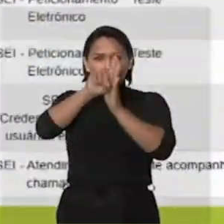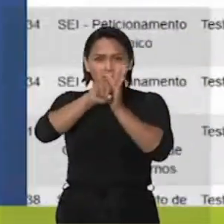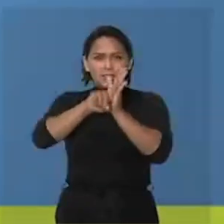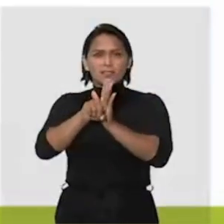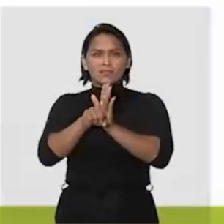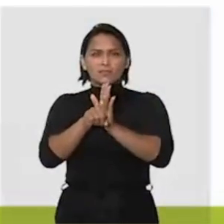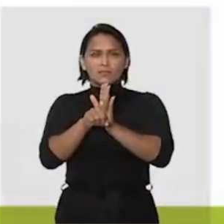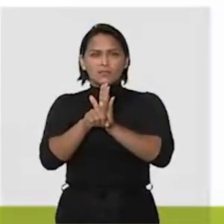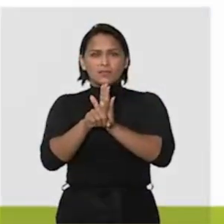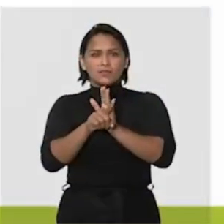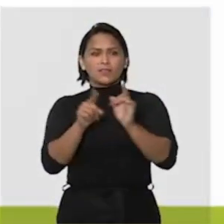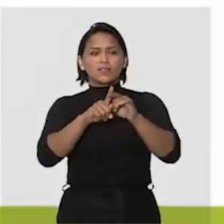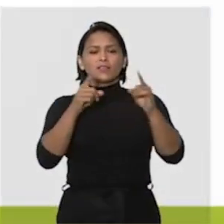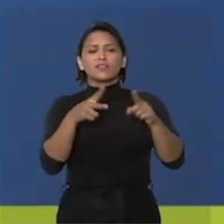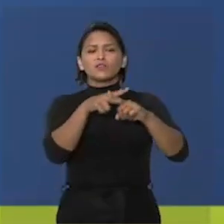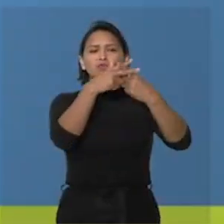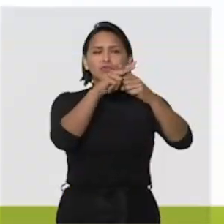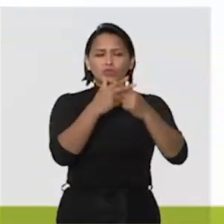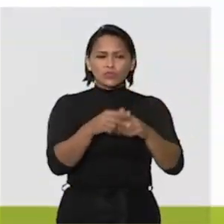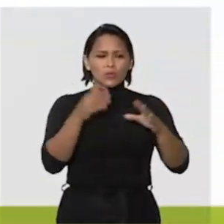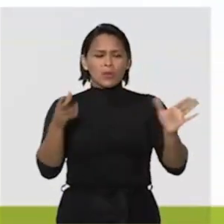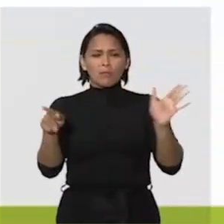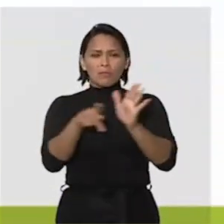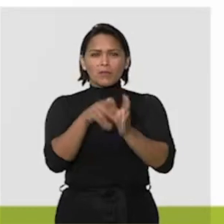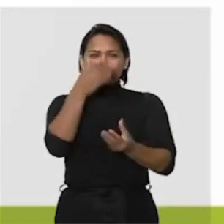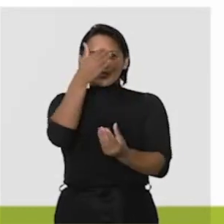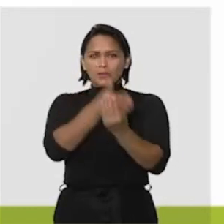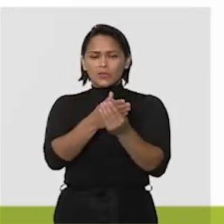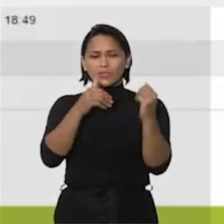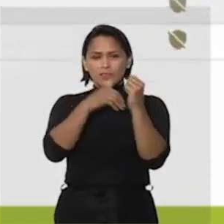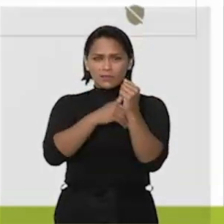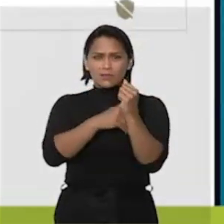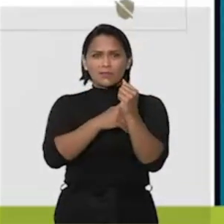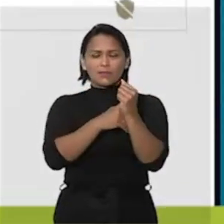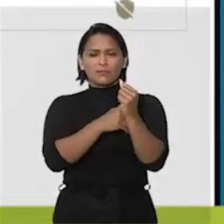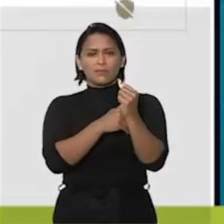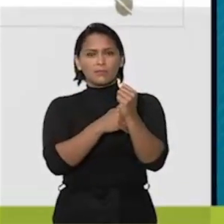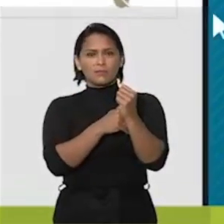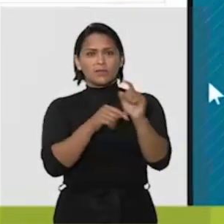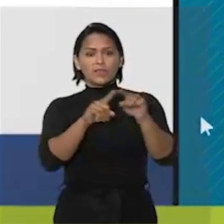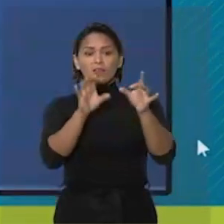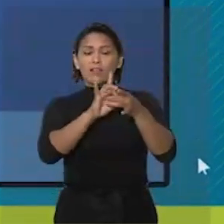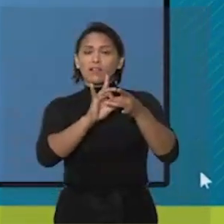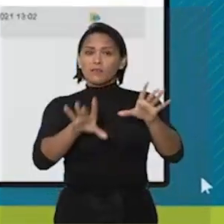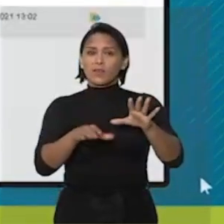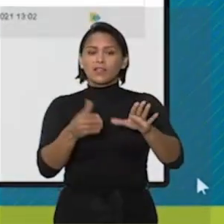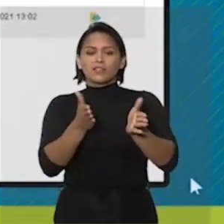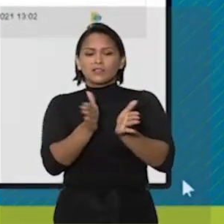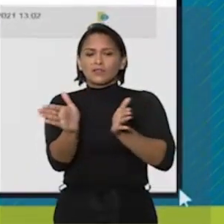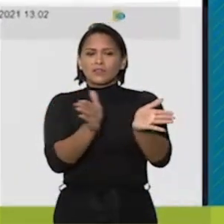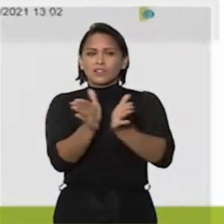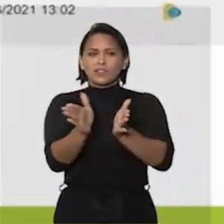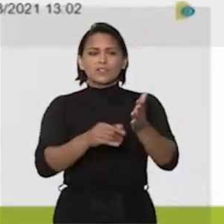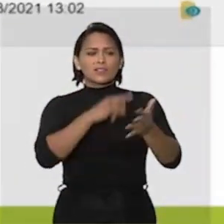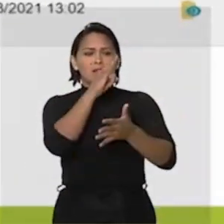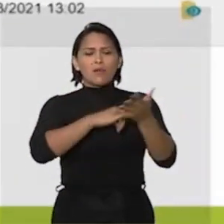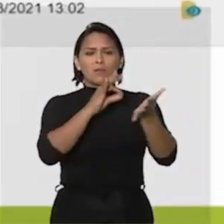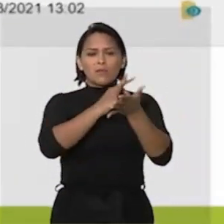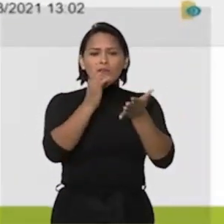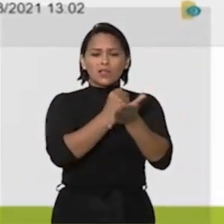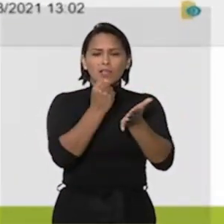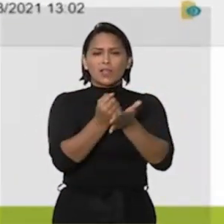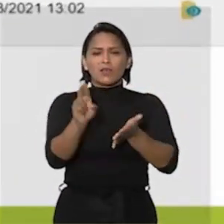pesquisa, instrumentos destinados a processos sigilosos, liberação de acesso a partes e